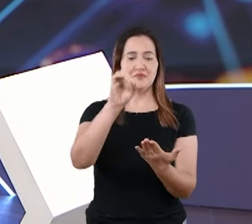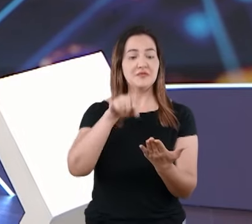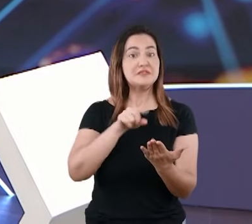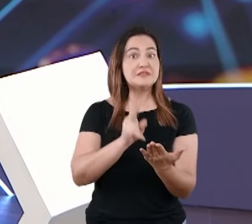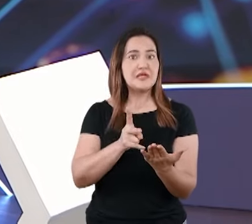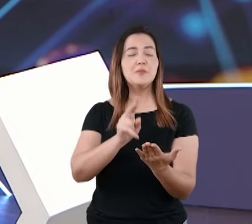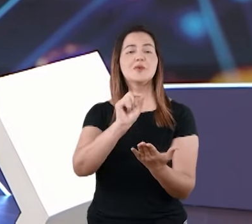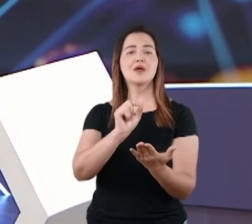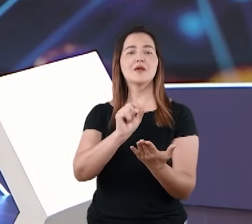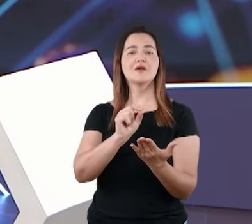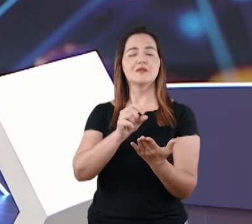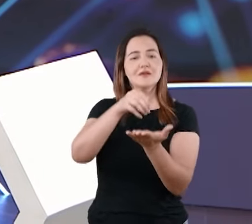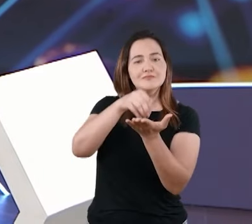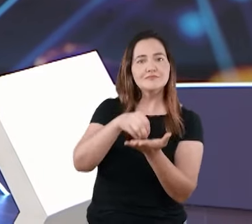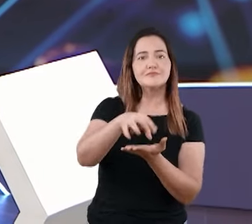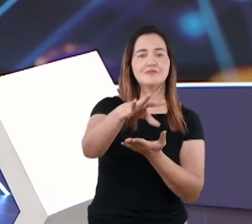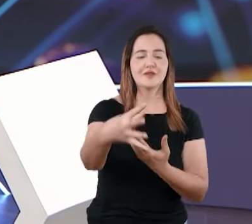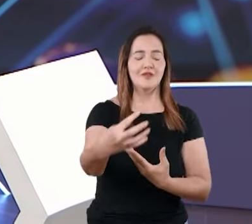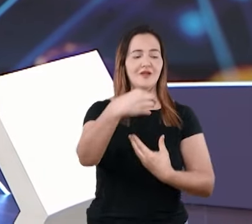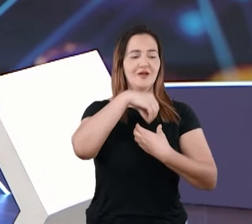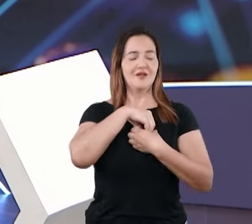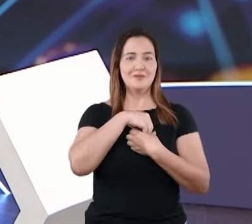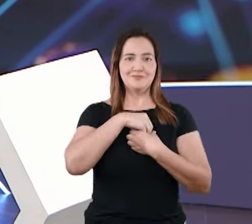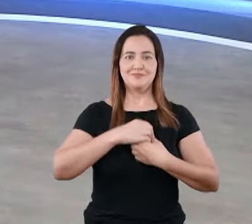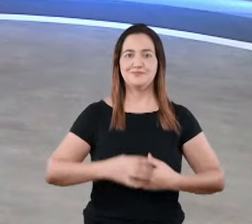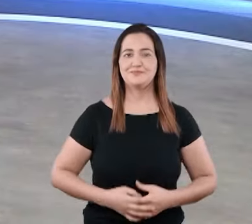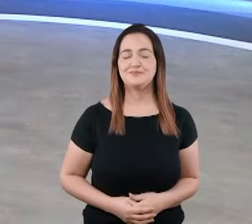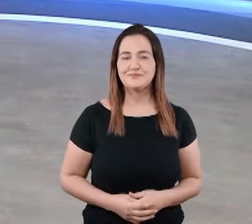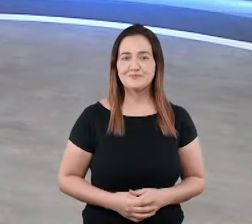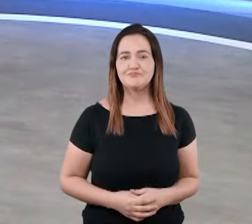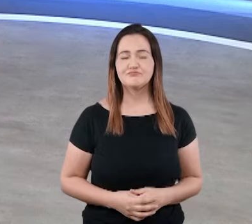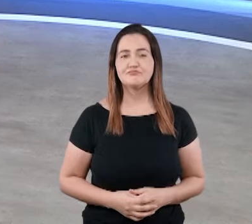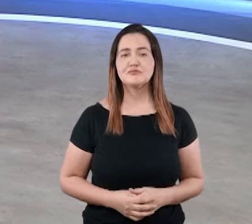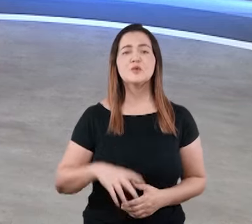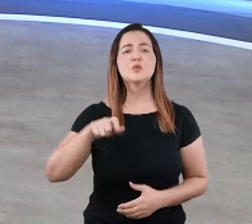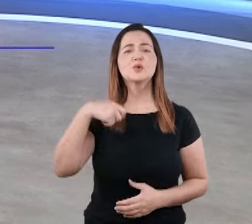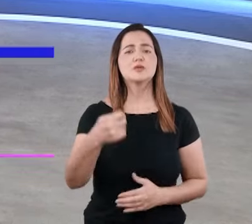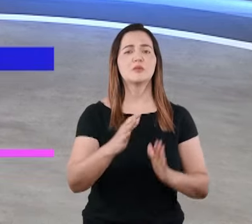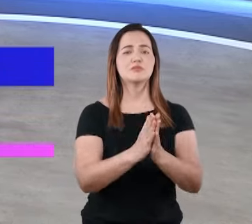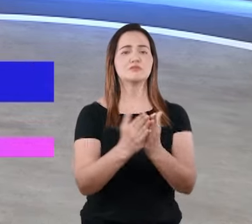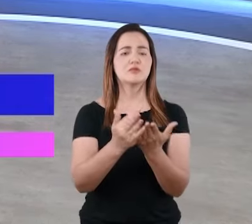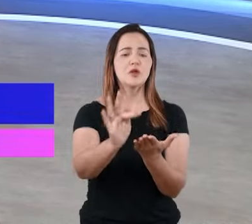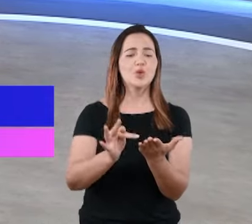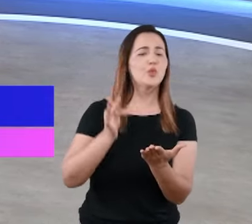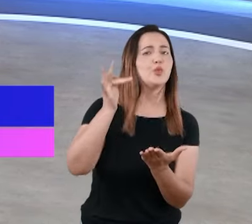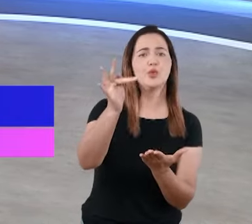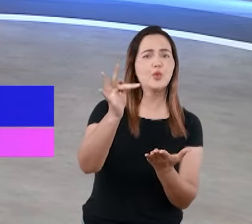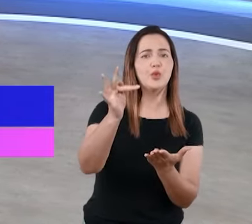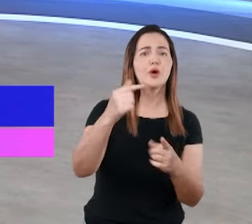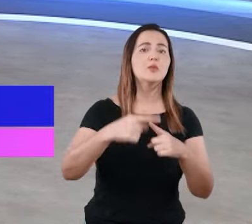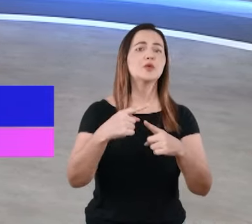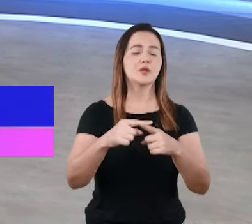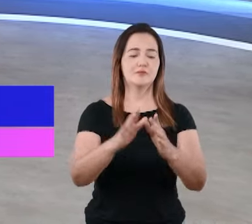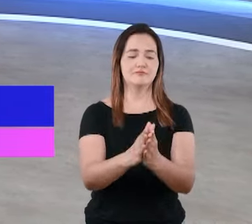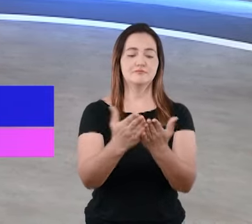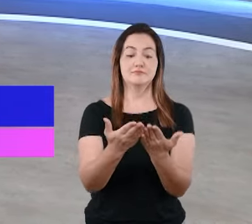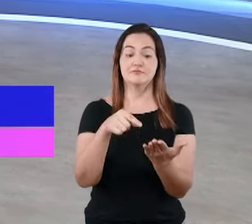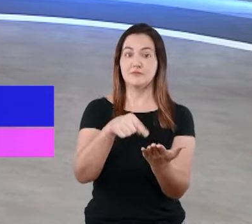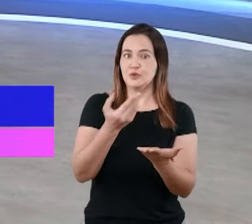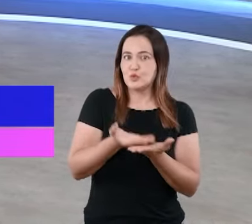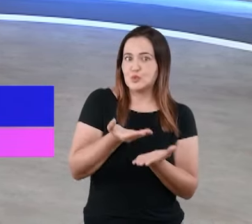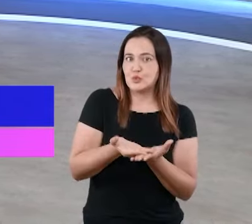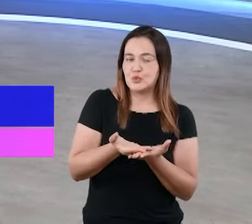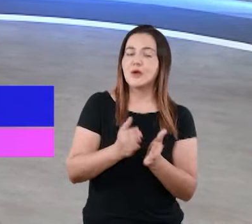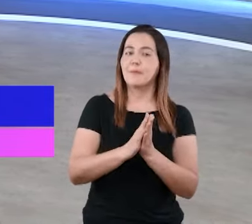precisa encontrar um espaço no seu coração. O nome do programa é Arena do Futuro. Arena porque